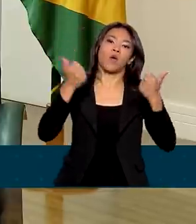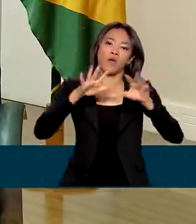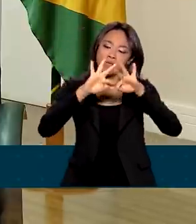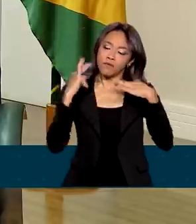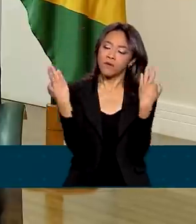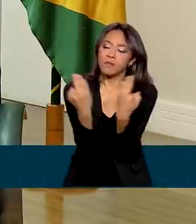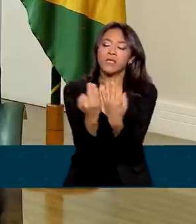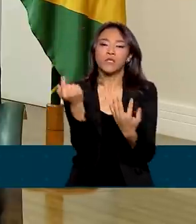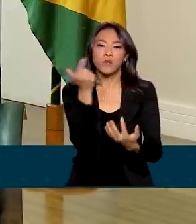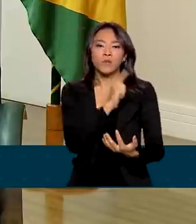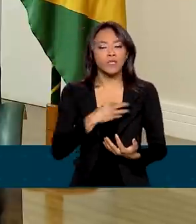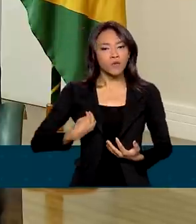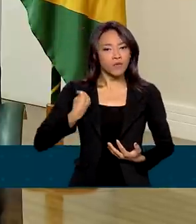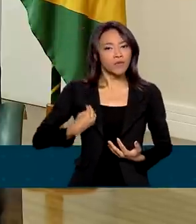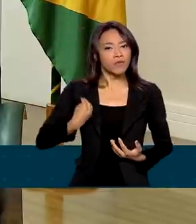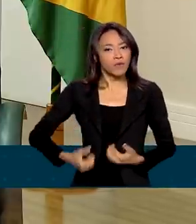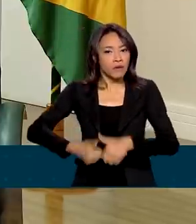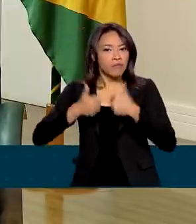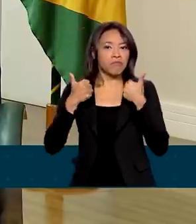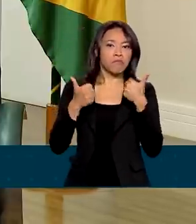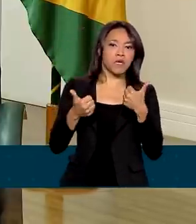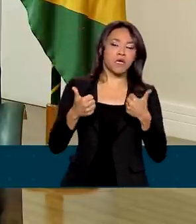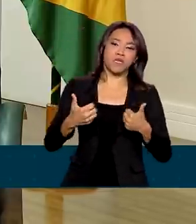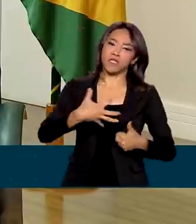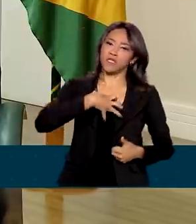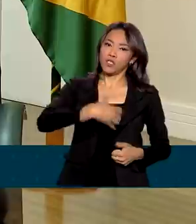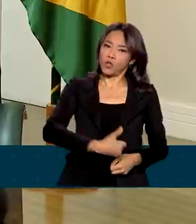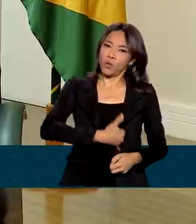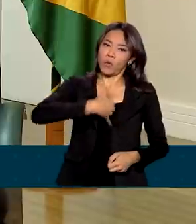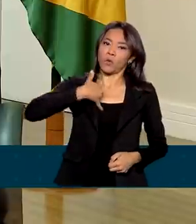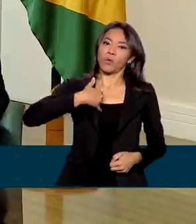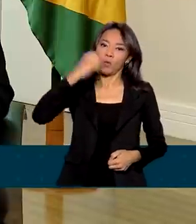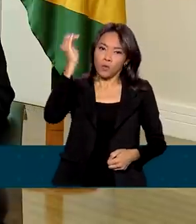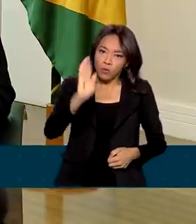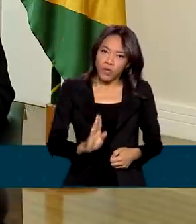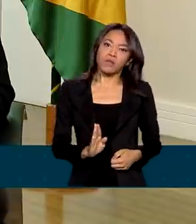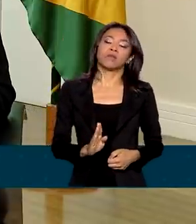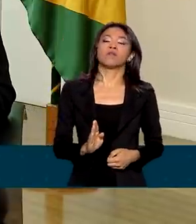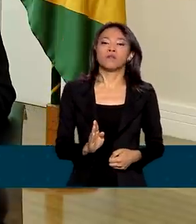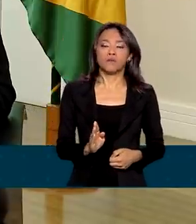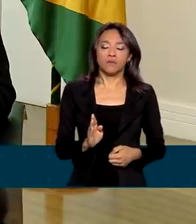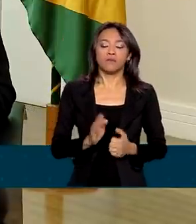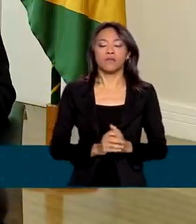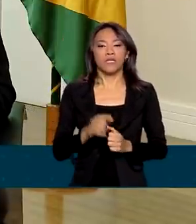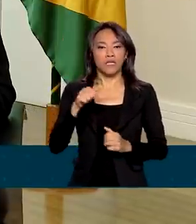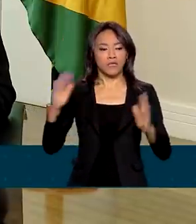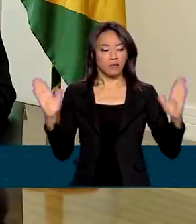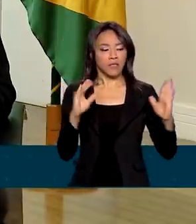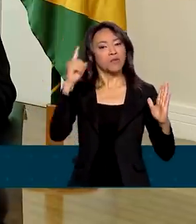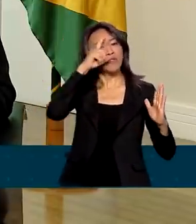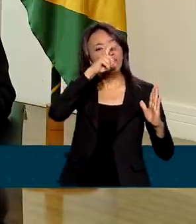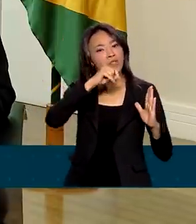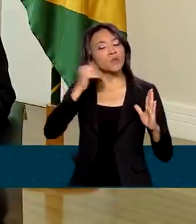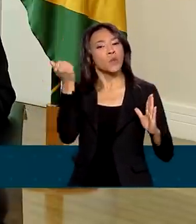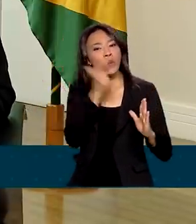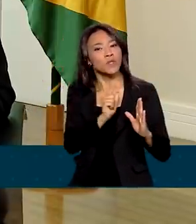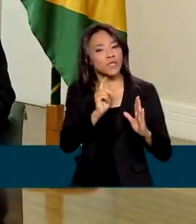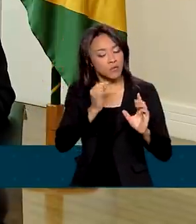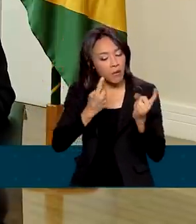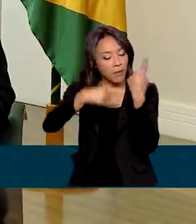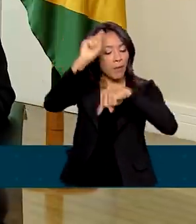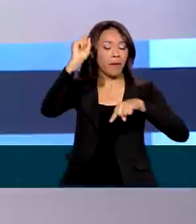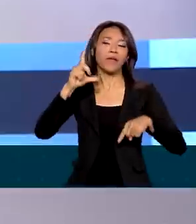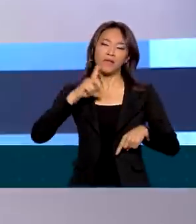sim, viver com dignidade, tendo orgulho do nosso Brasil, superando esse momento de dificuldade e, cada vez mais, ter uma sociedade